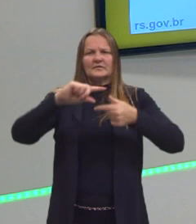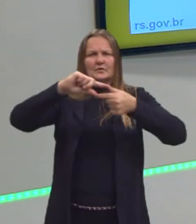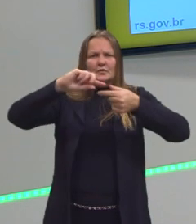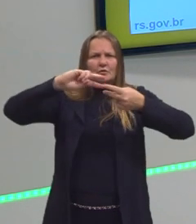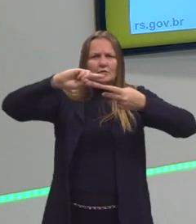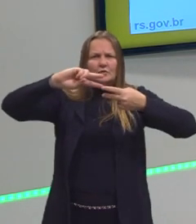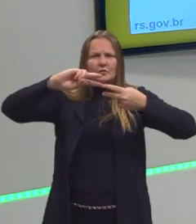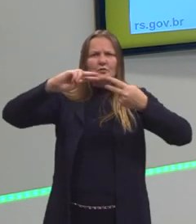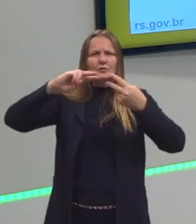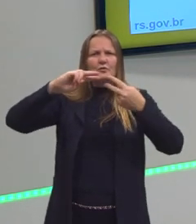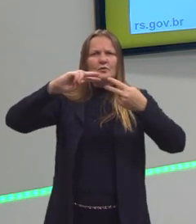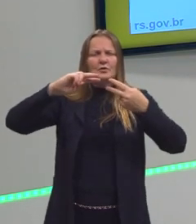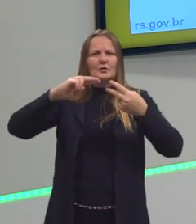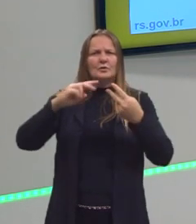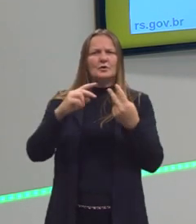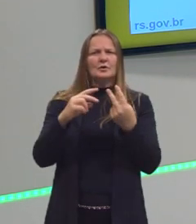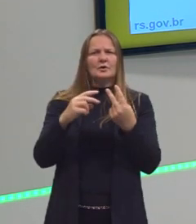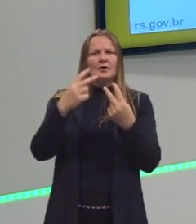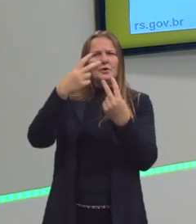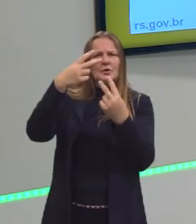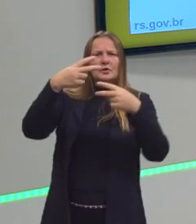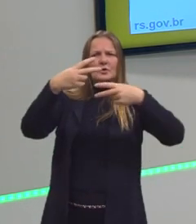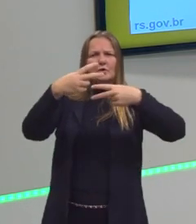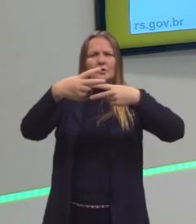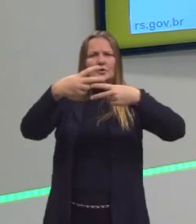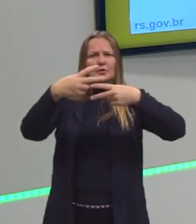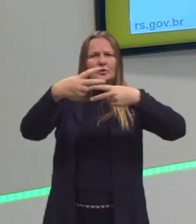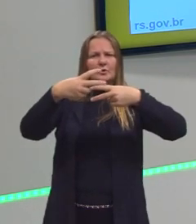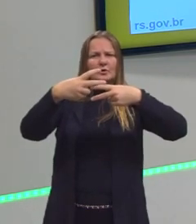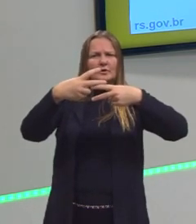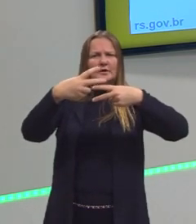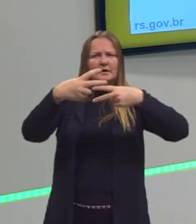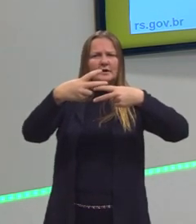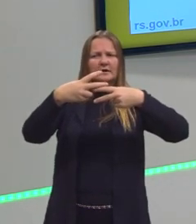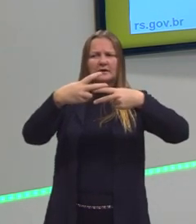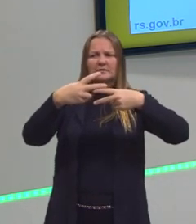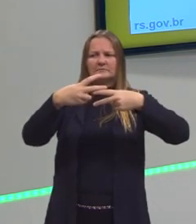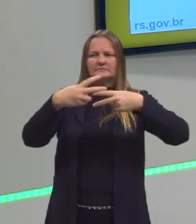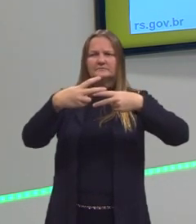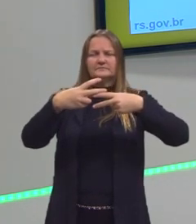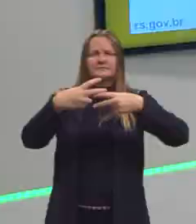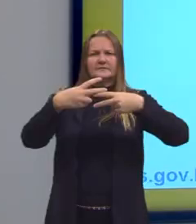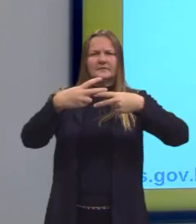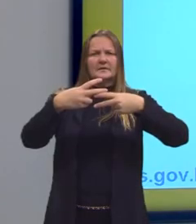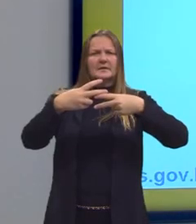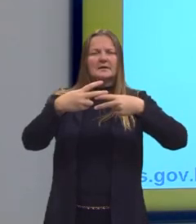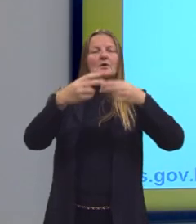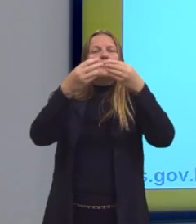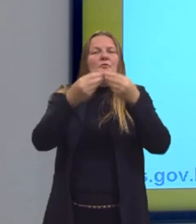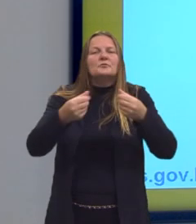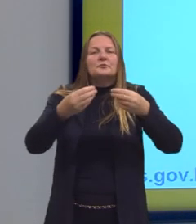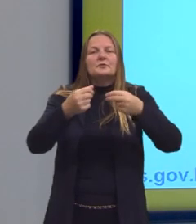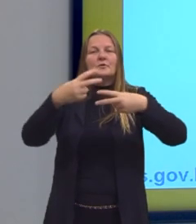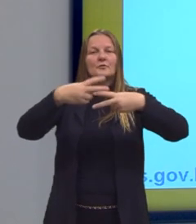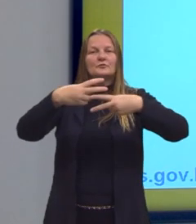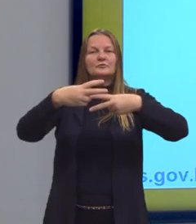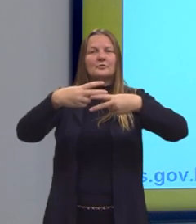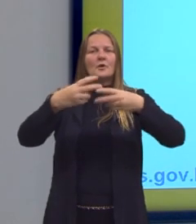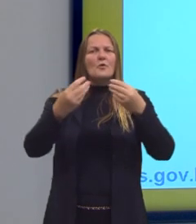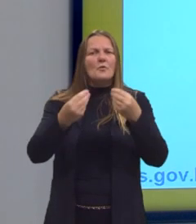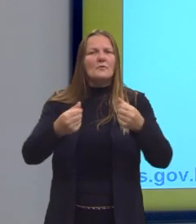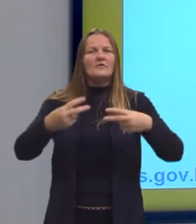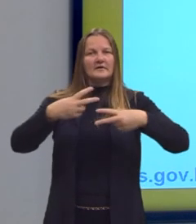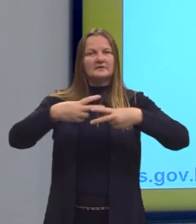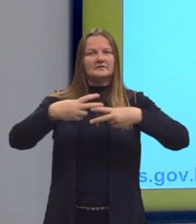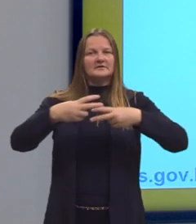coeficiente que vai definir essa capacidade de dissolubilidade das